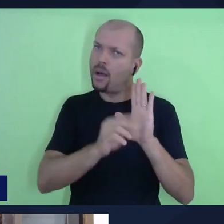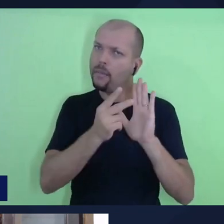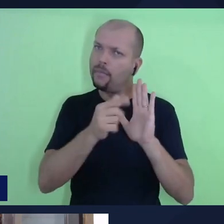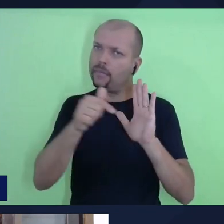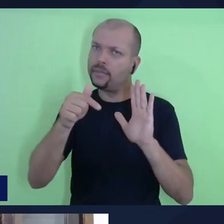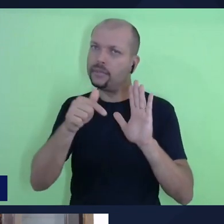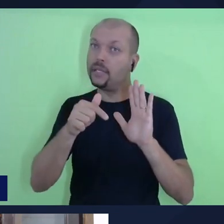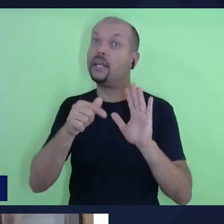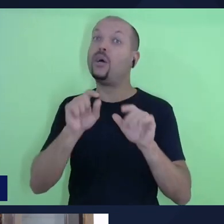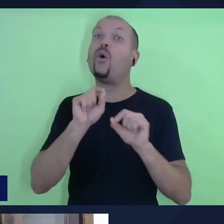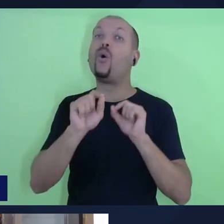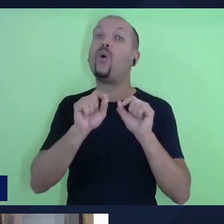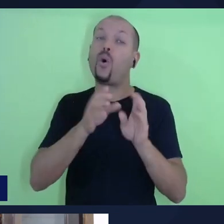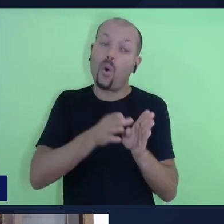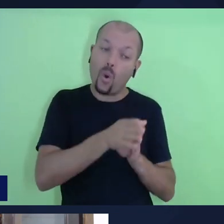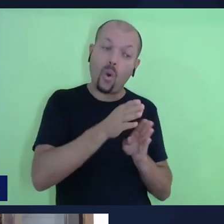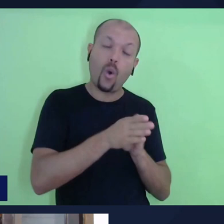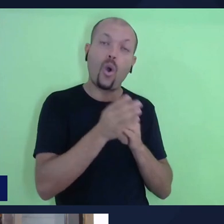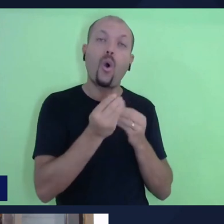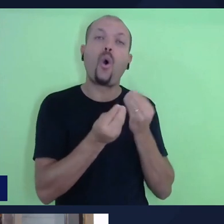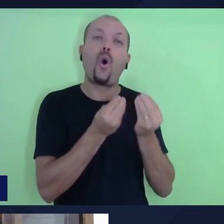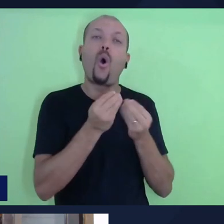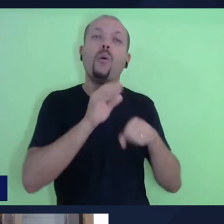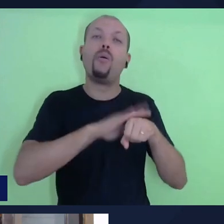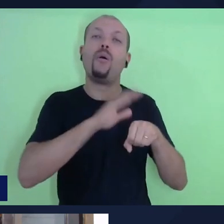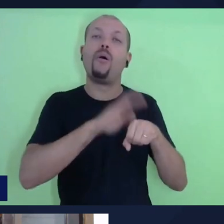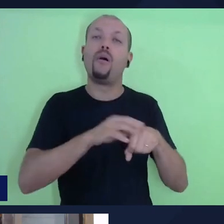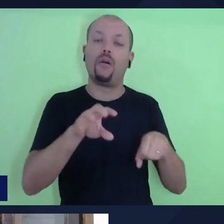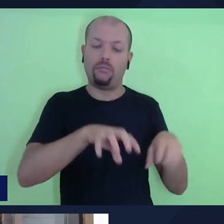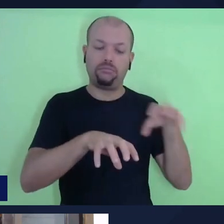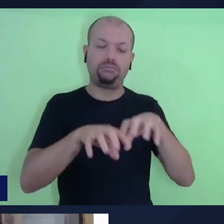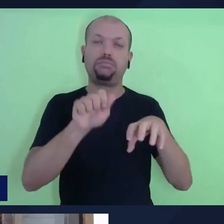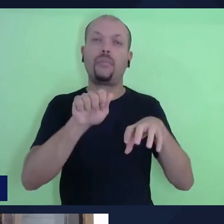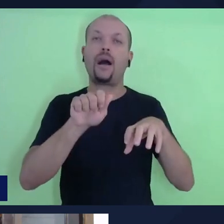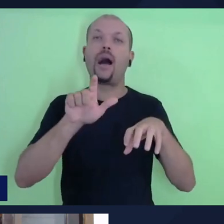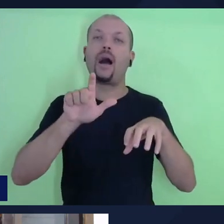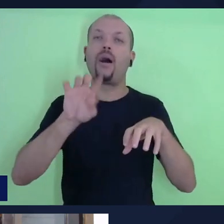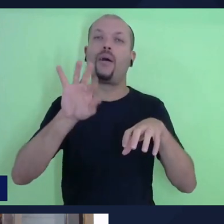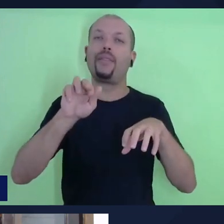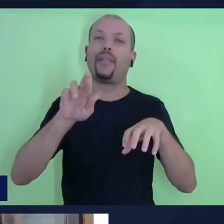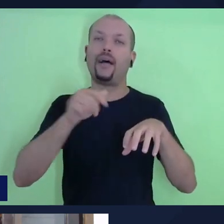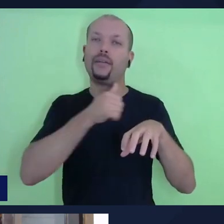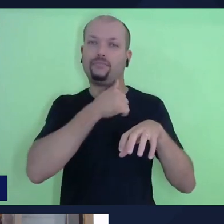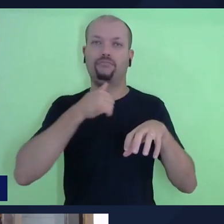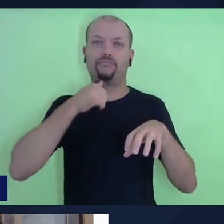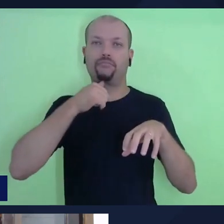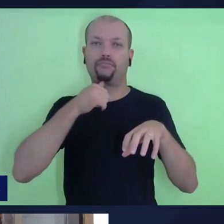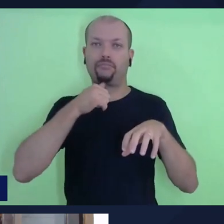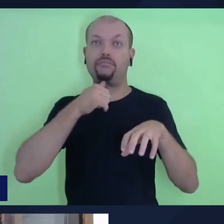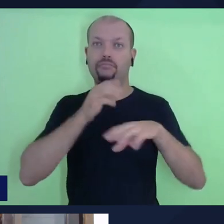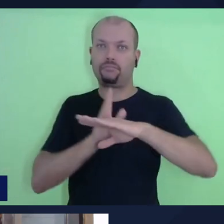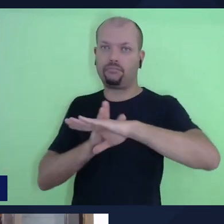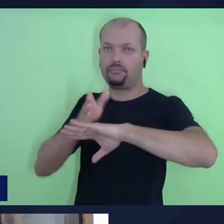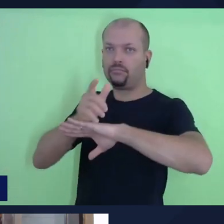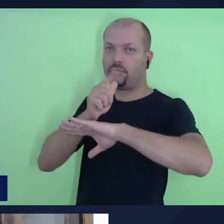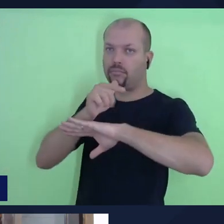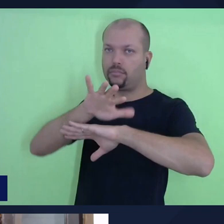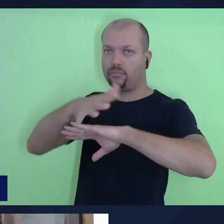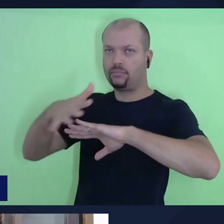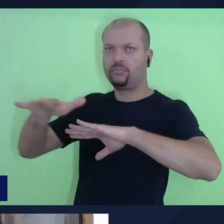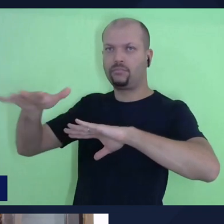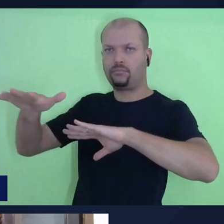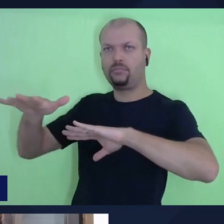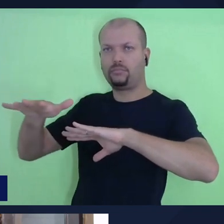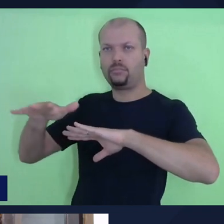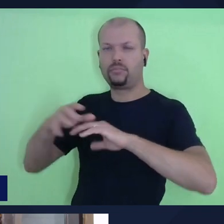algumas orientações sobre a construção do altar pra Deus e essas orientações de passar o Jordão e construir o altar vão